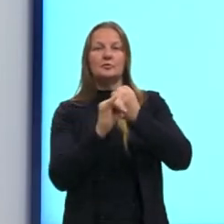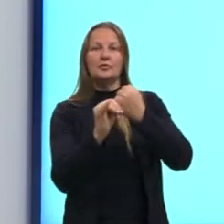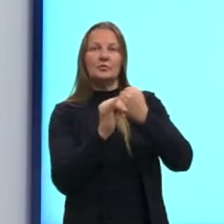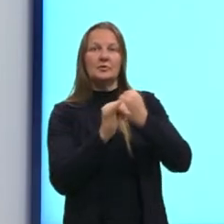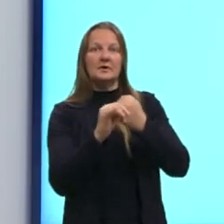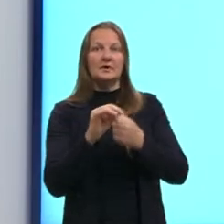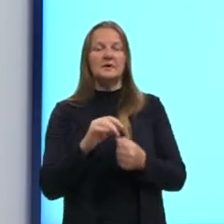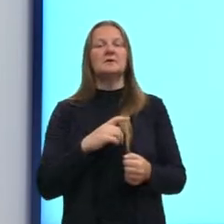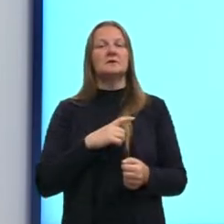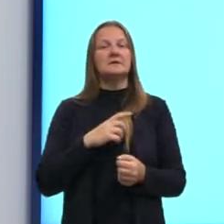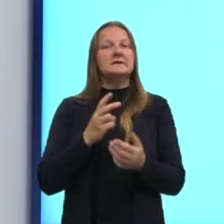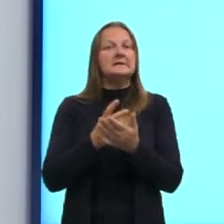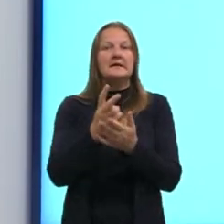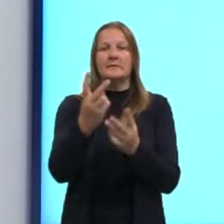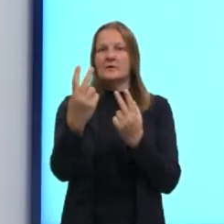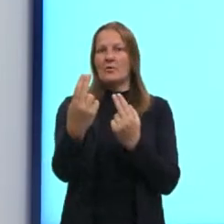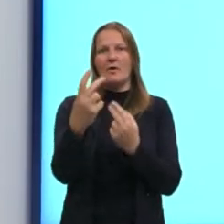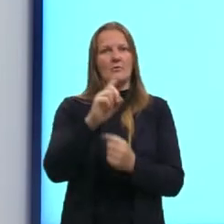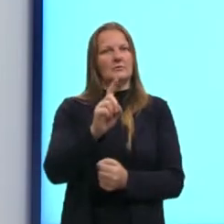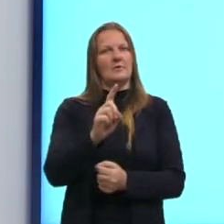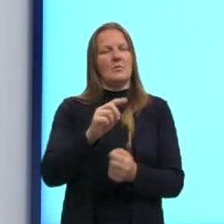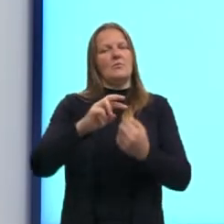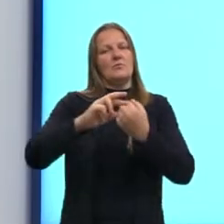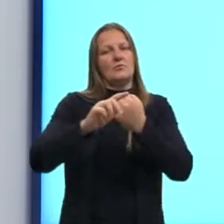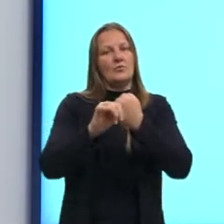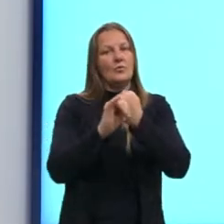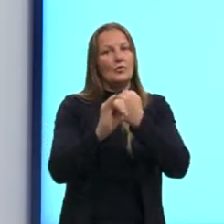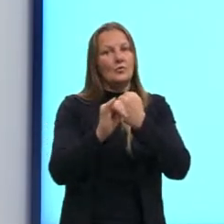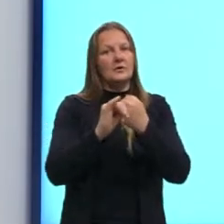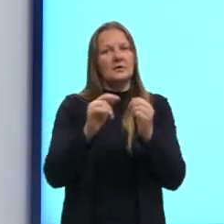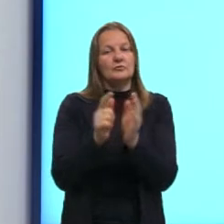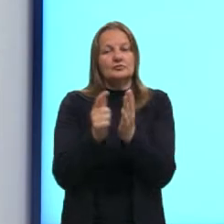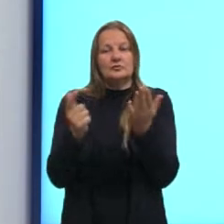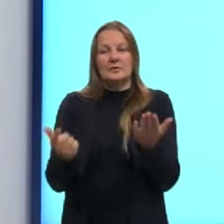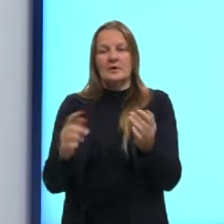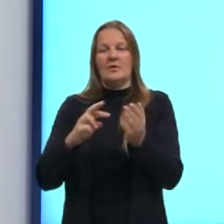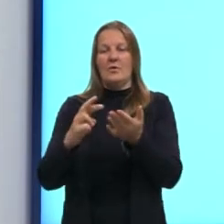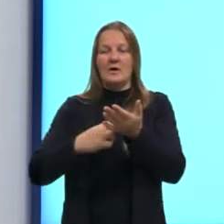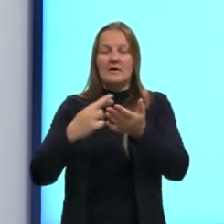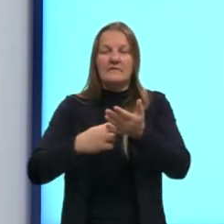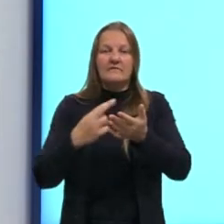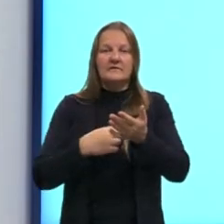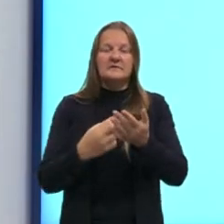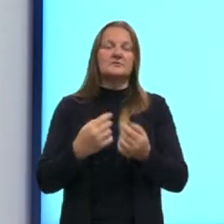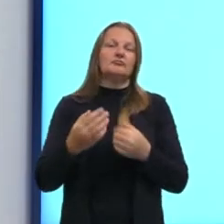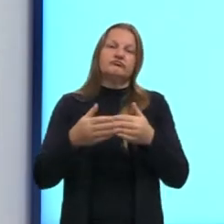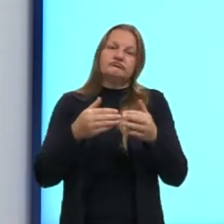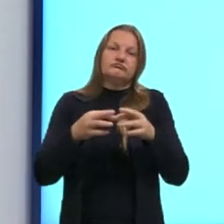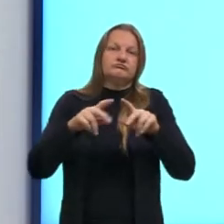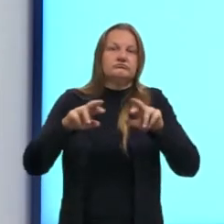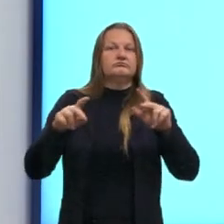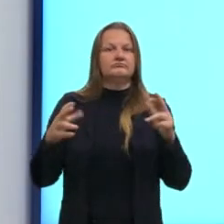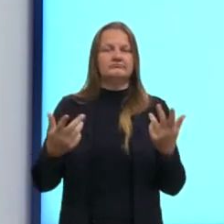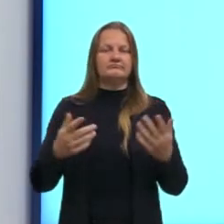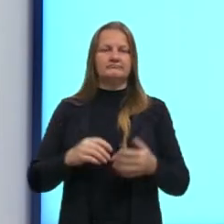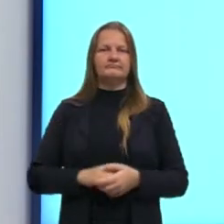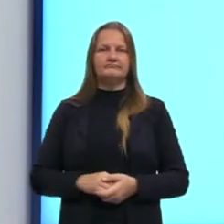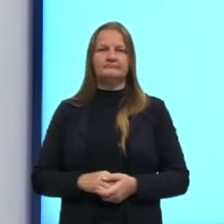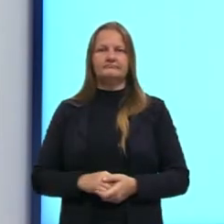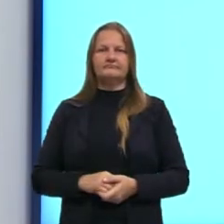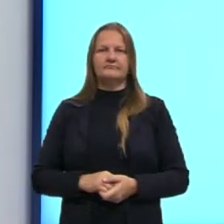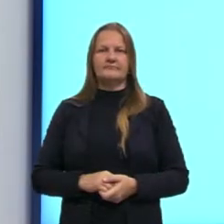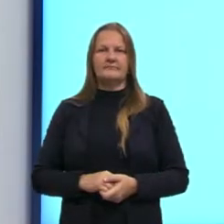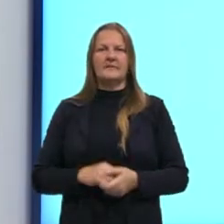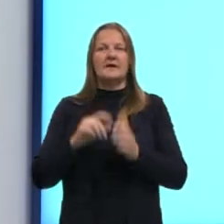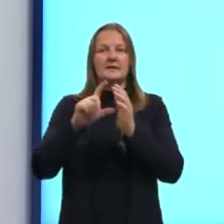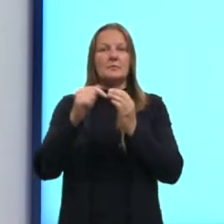não sempre, né? Não são todos que vão ser colocados em jornais ou revistas. E isso a gente vai ver um